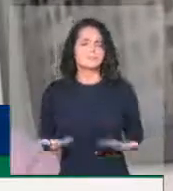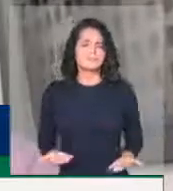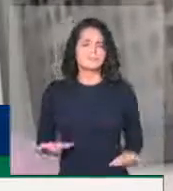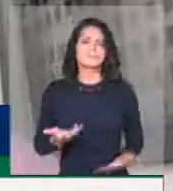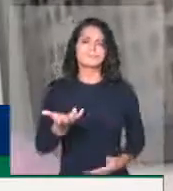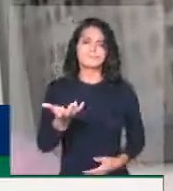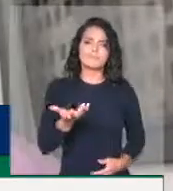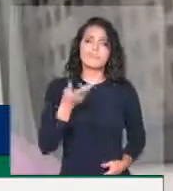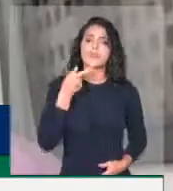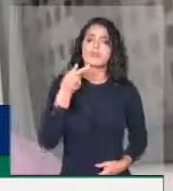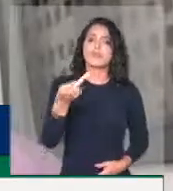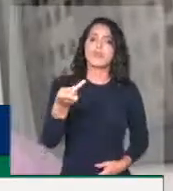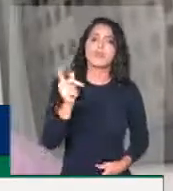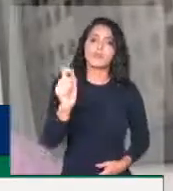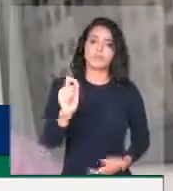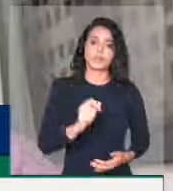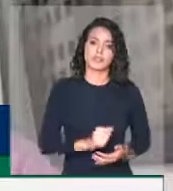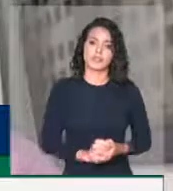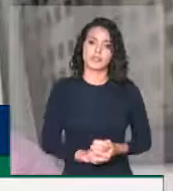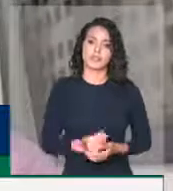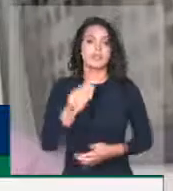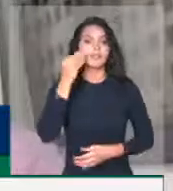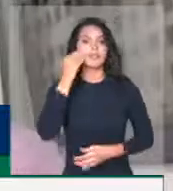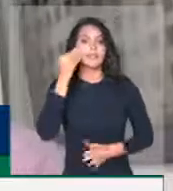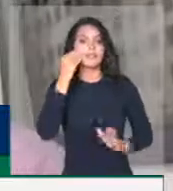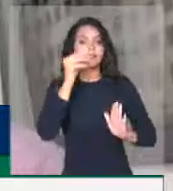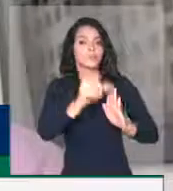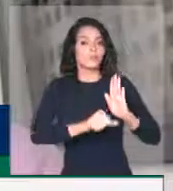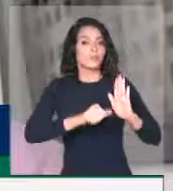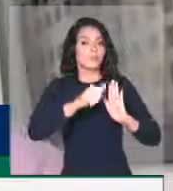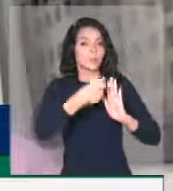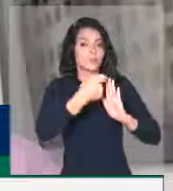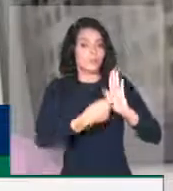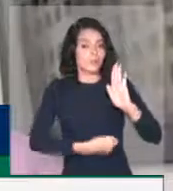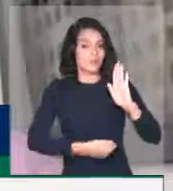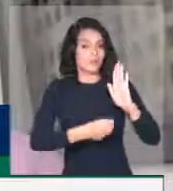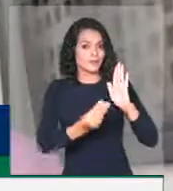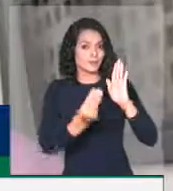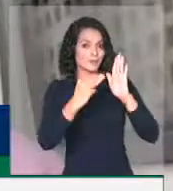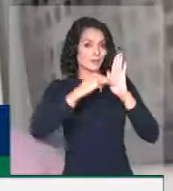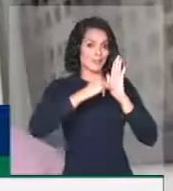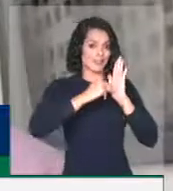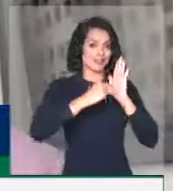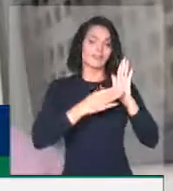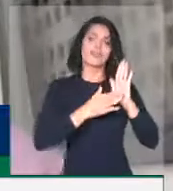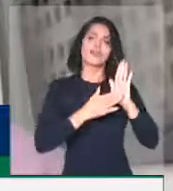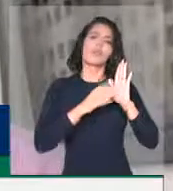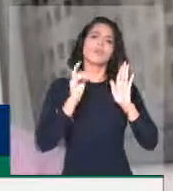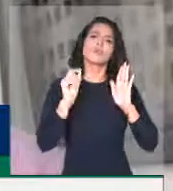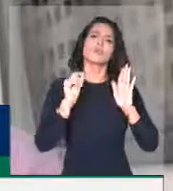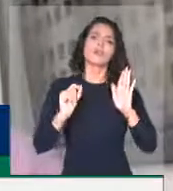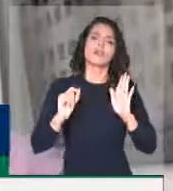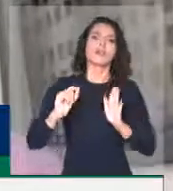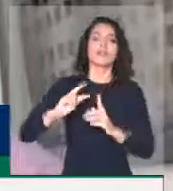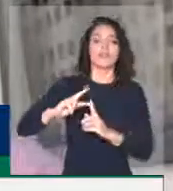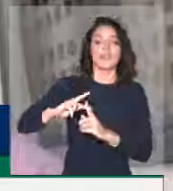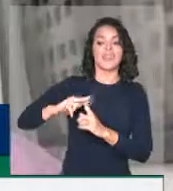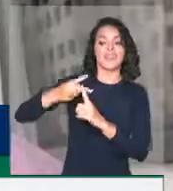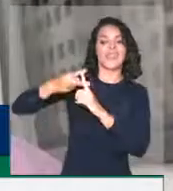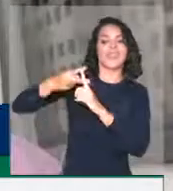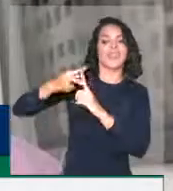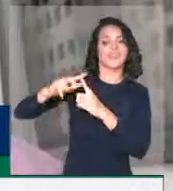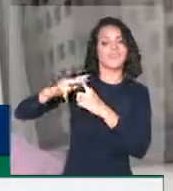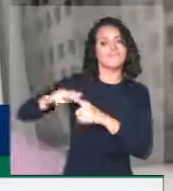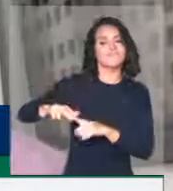de dizer que essa nossa emenda, ela busca estabelecer que o reajuste do salário mínimo